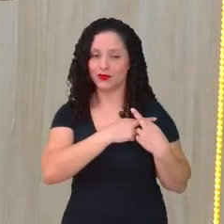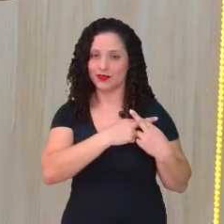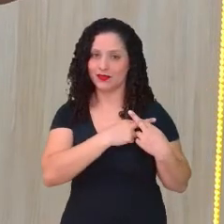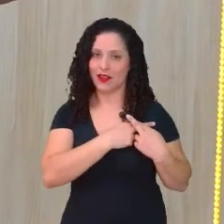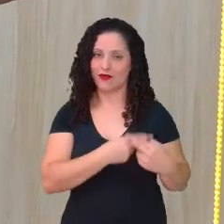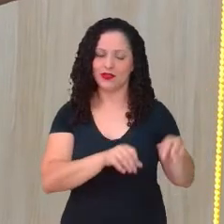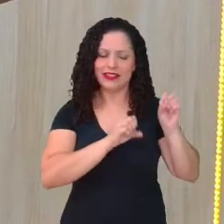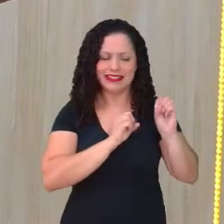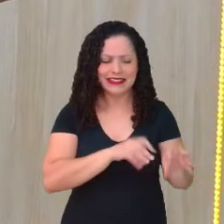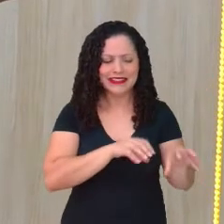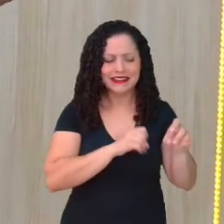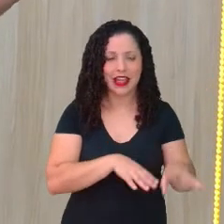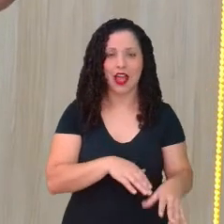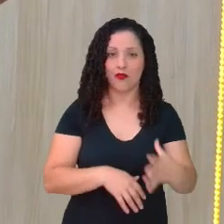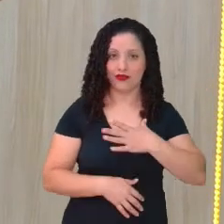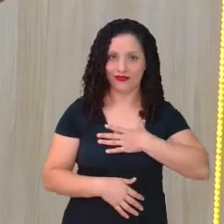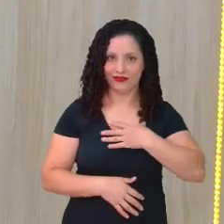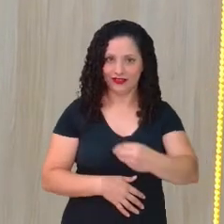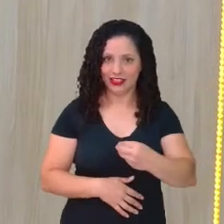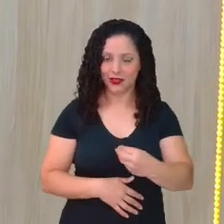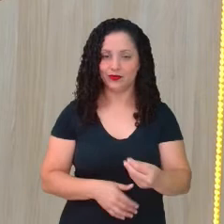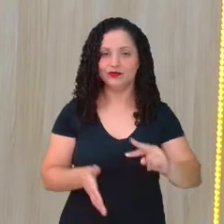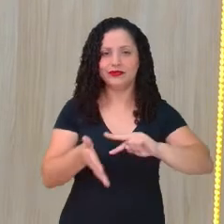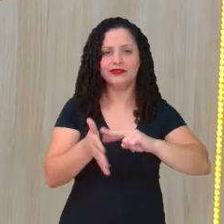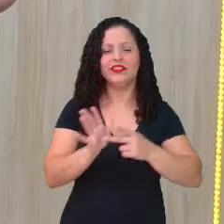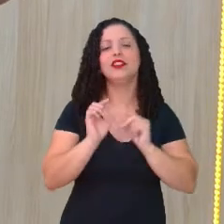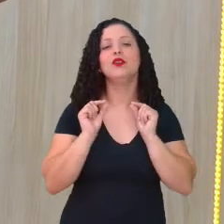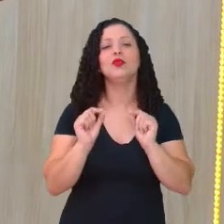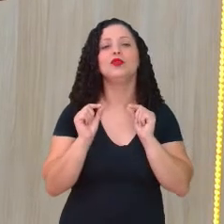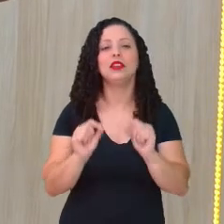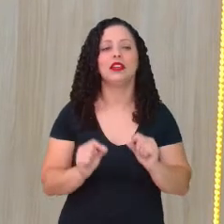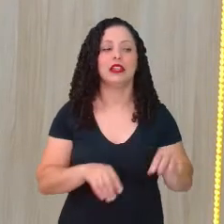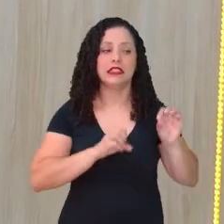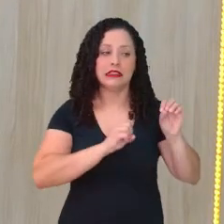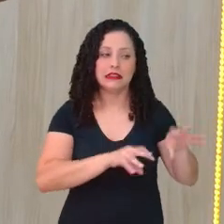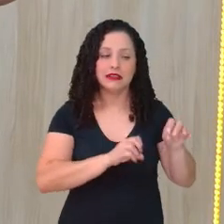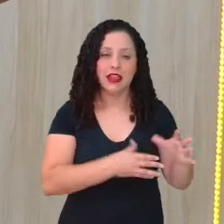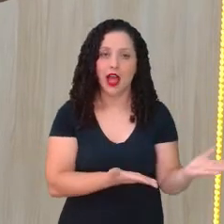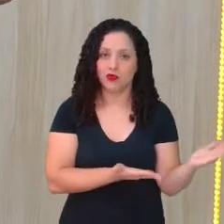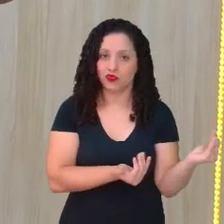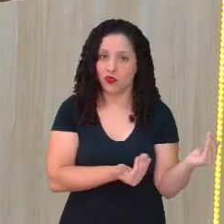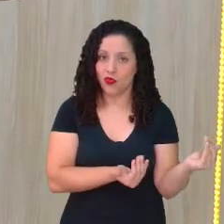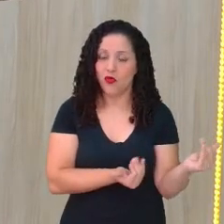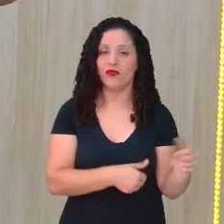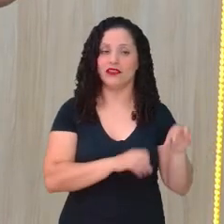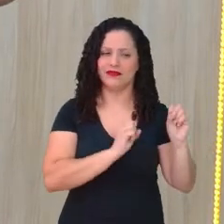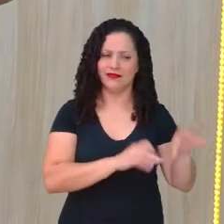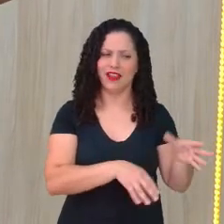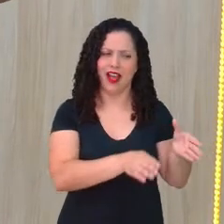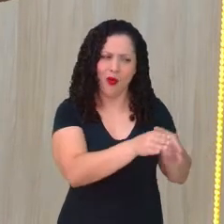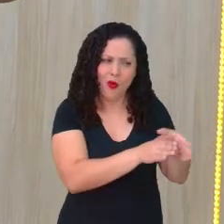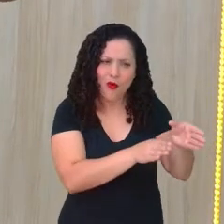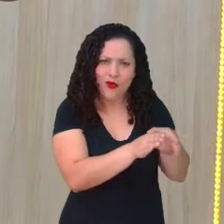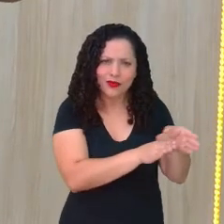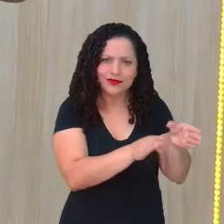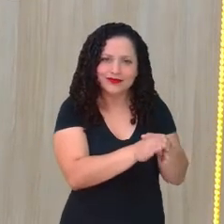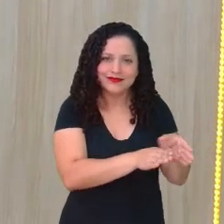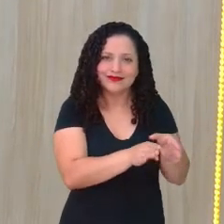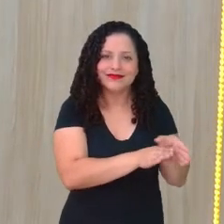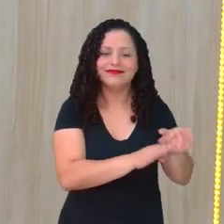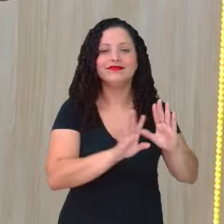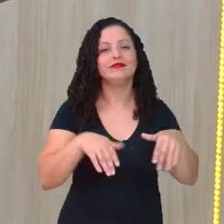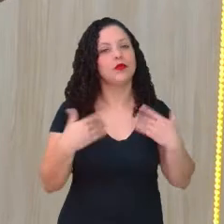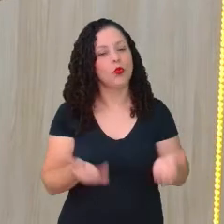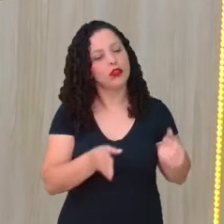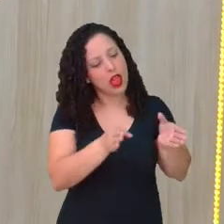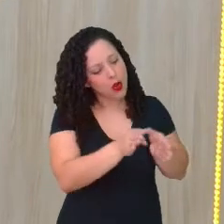quando educa uma criança, a gente educa um adolescente, um jovem, não é? Aconselha o jovem, a gente aconselha. E aí, quando a gente